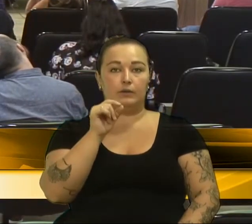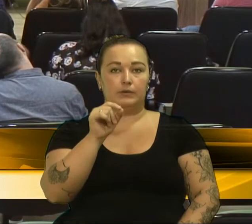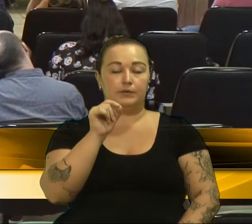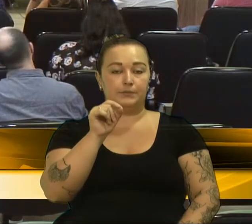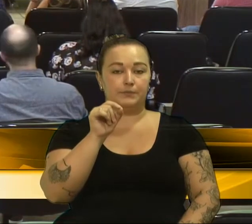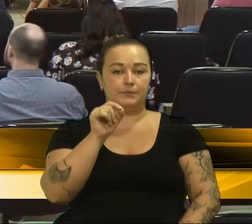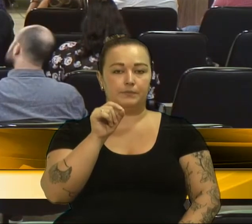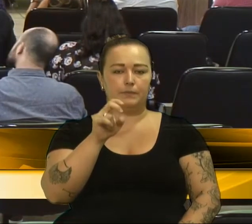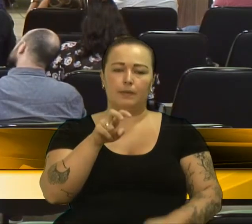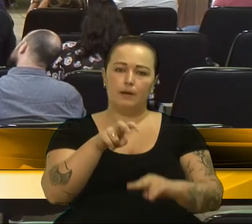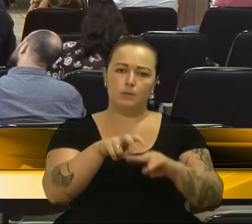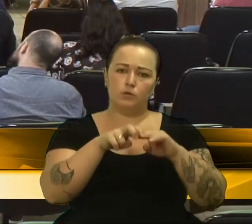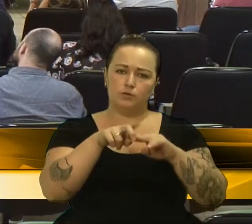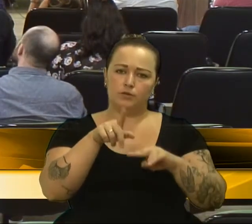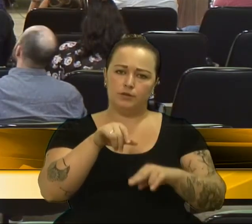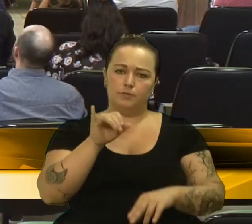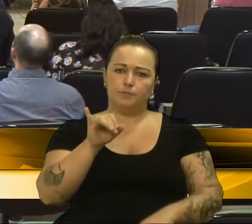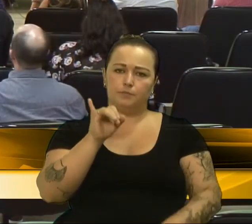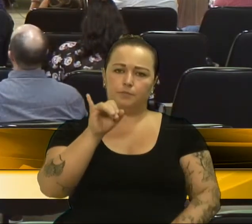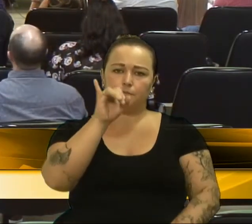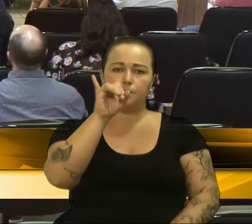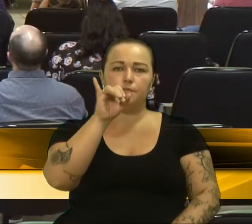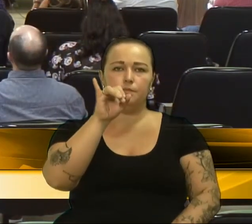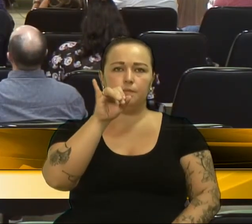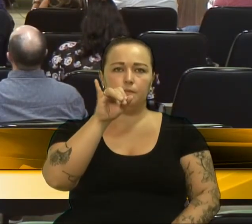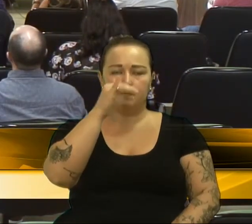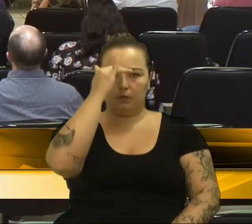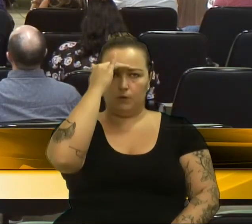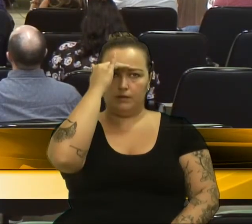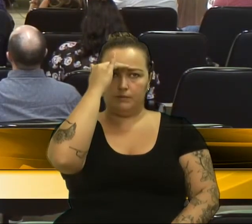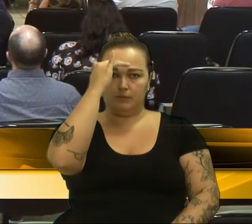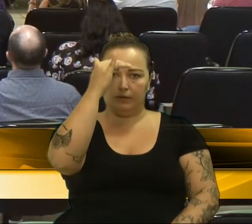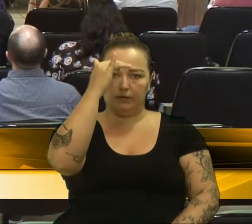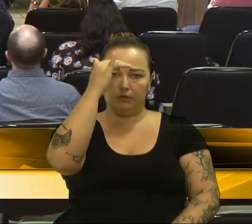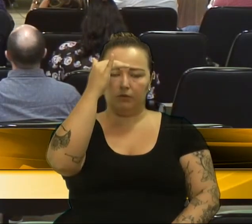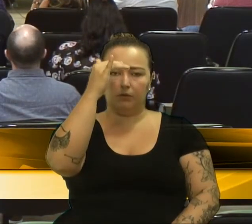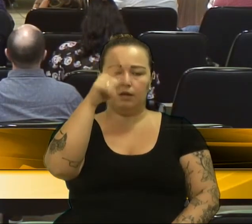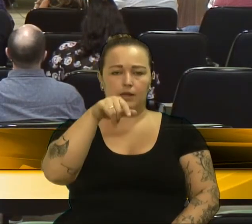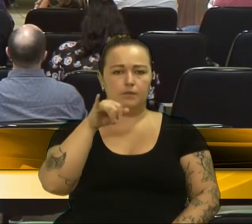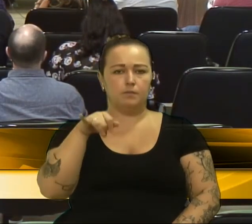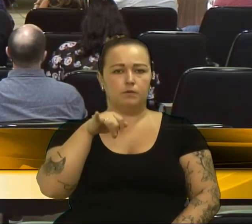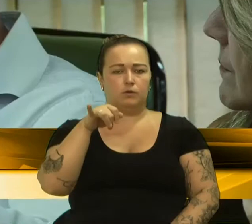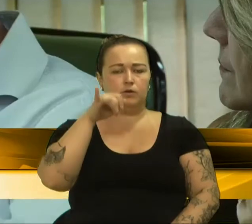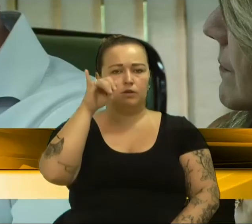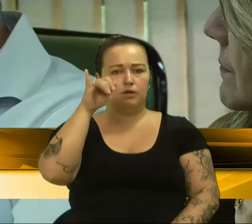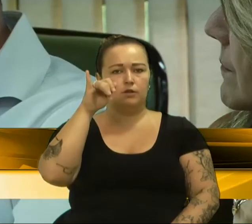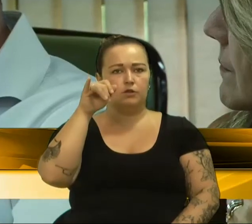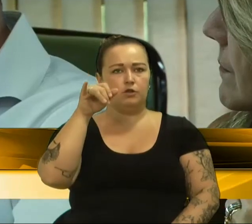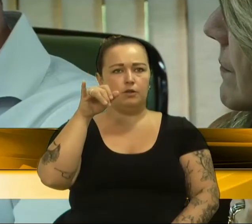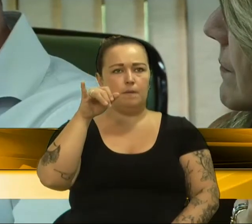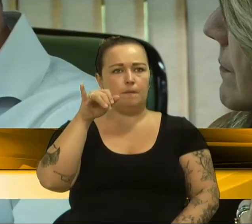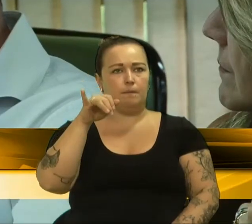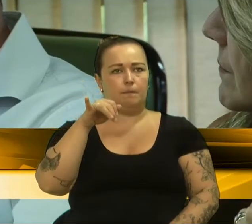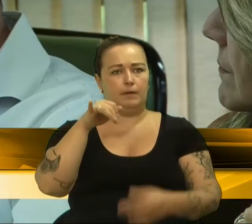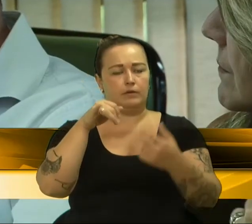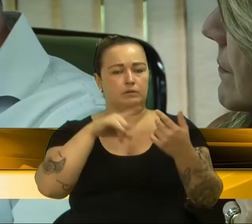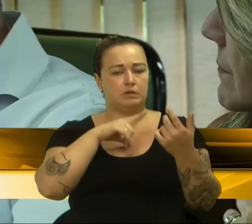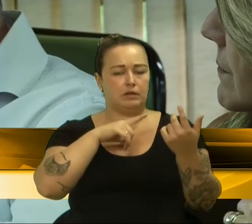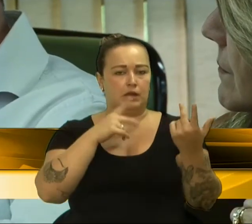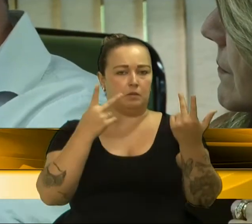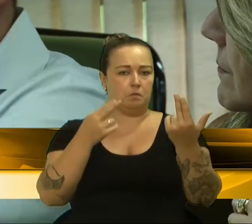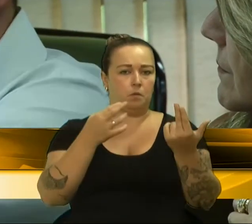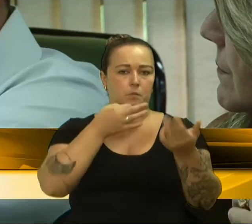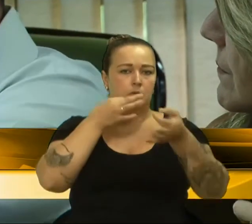Por isso que é importante o respeito e importante, mesmo que haja divergências políticas,